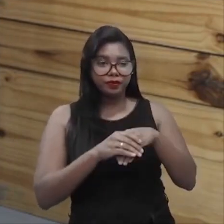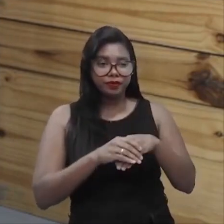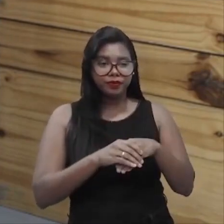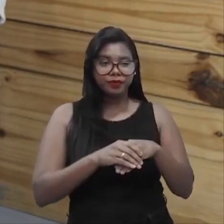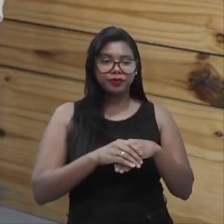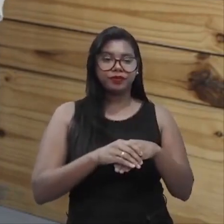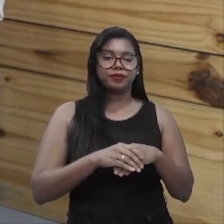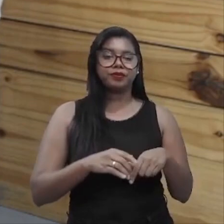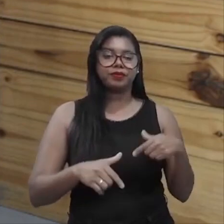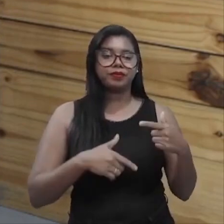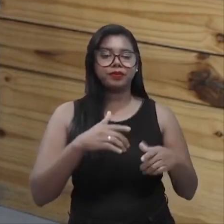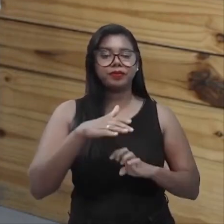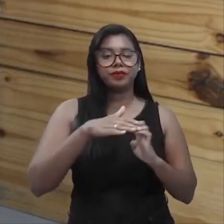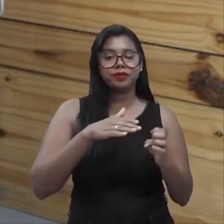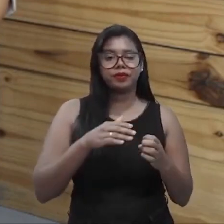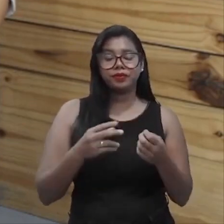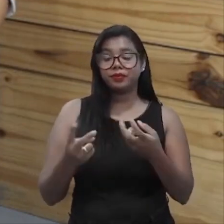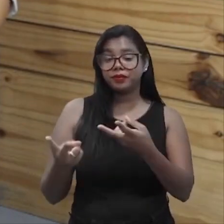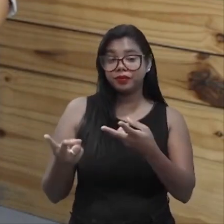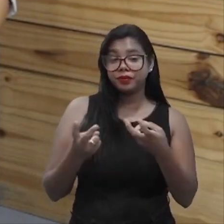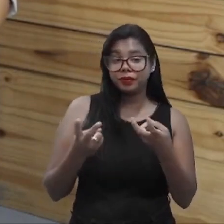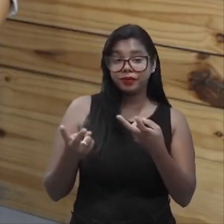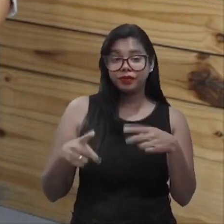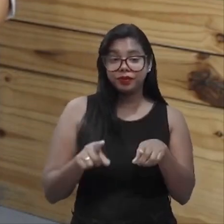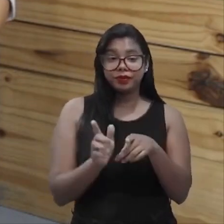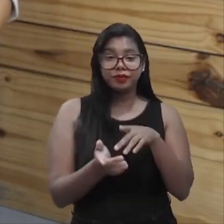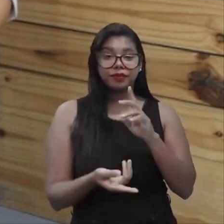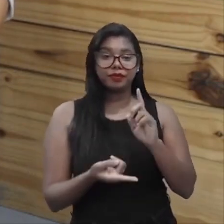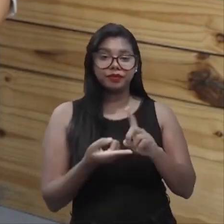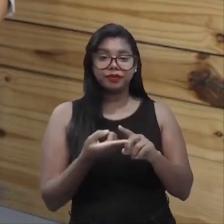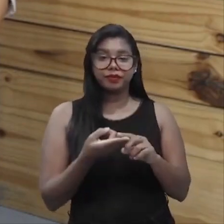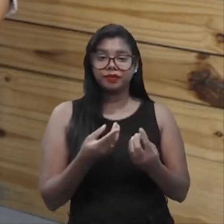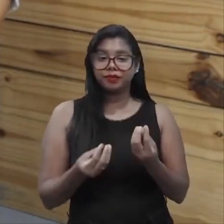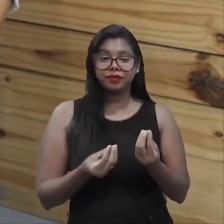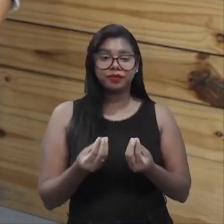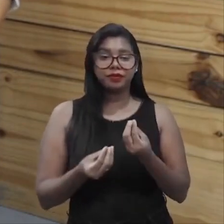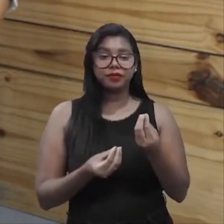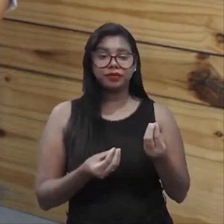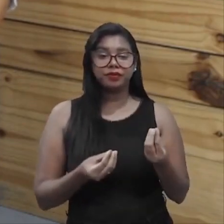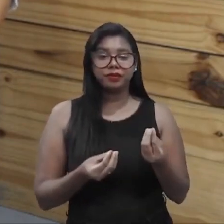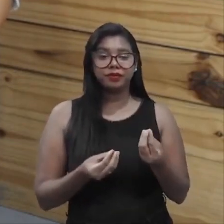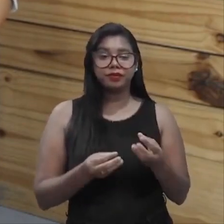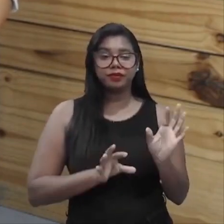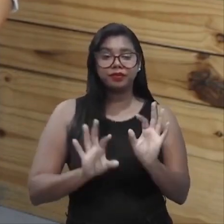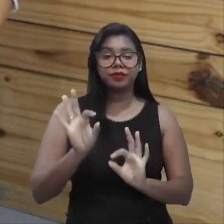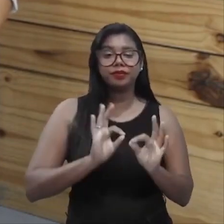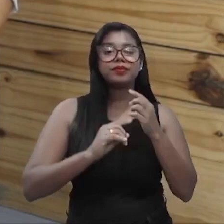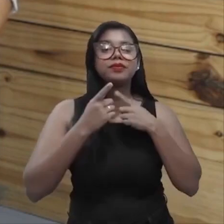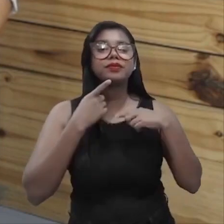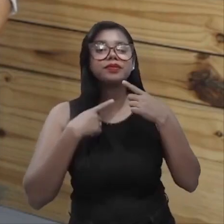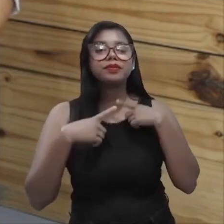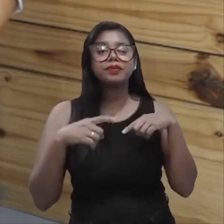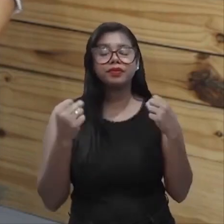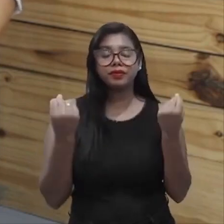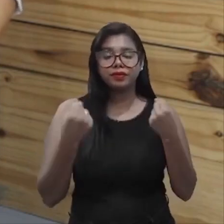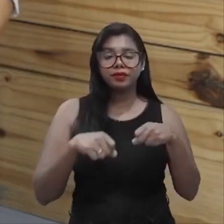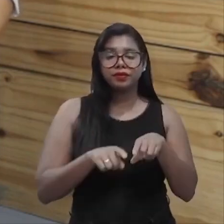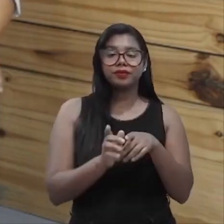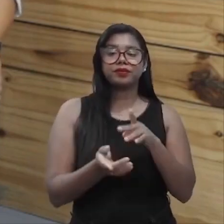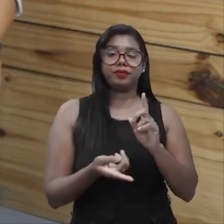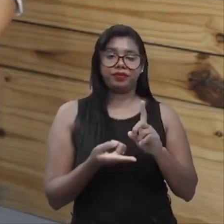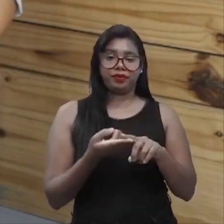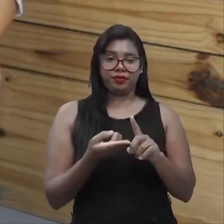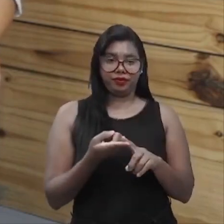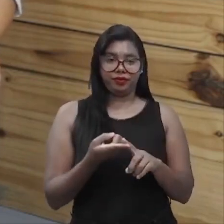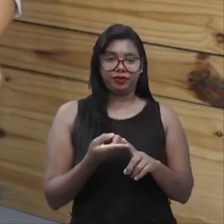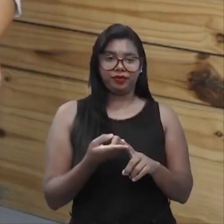estar atenta ou, como é que a gente pode dizer, alinhada ao desejo e à necessidade. Então, a qualidade, ela